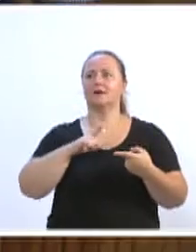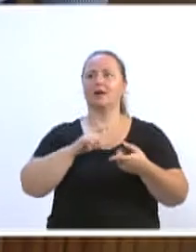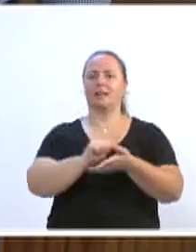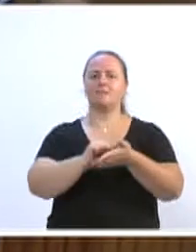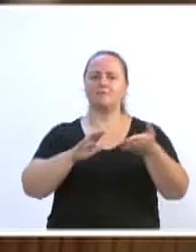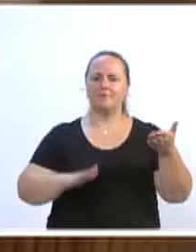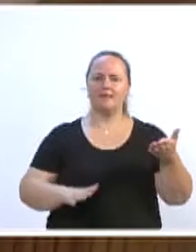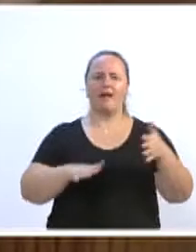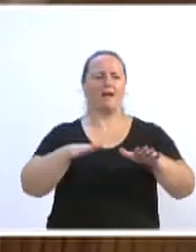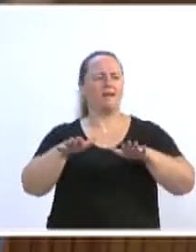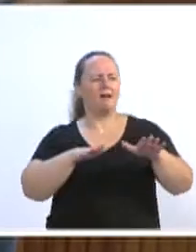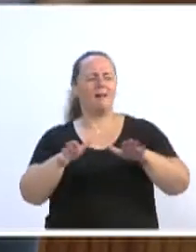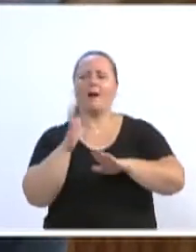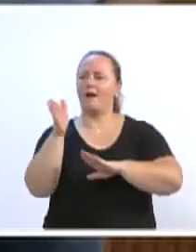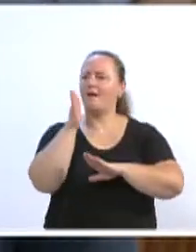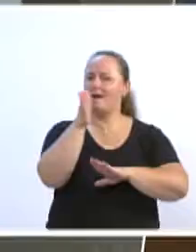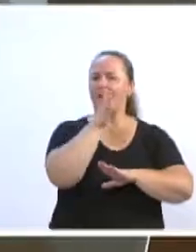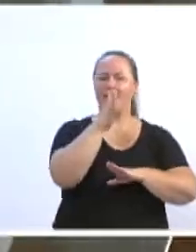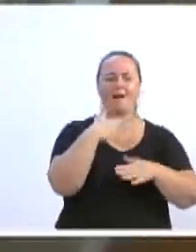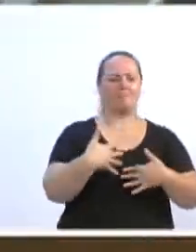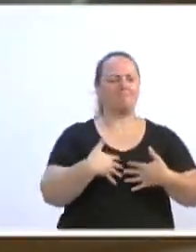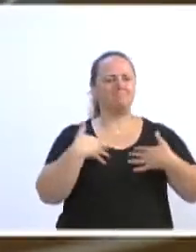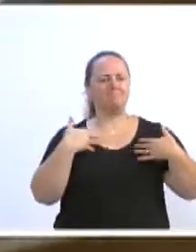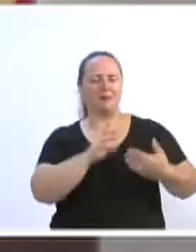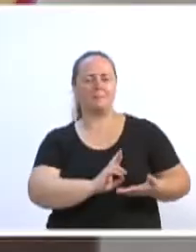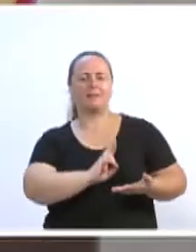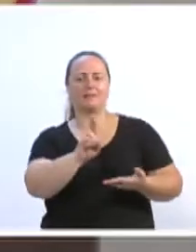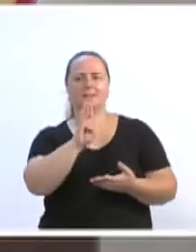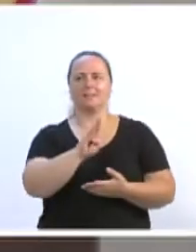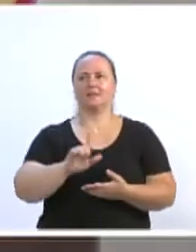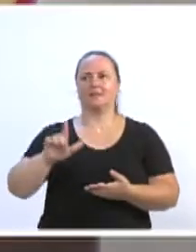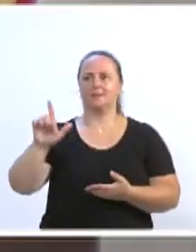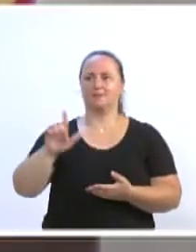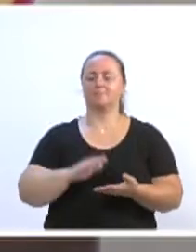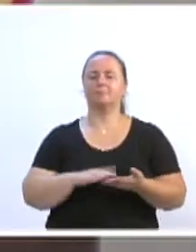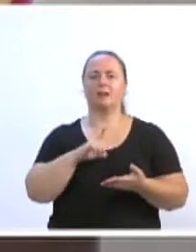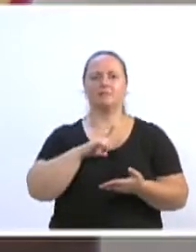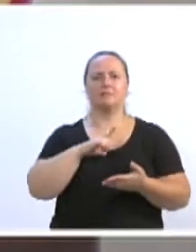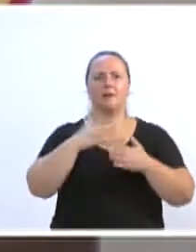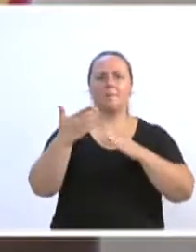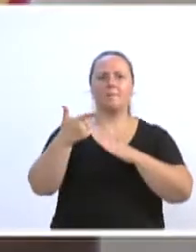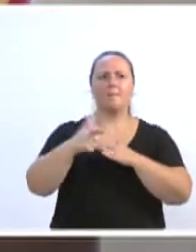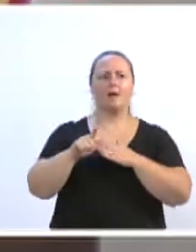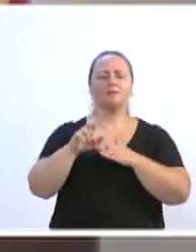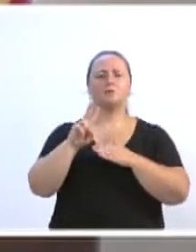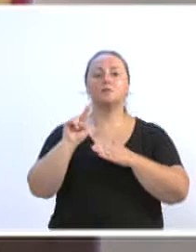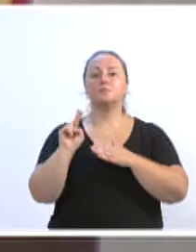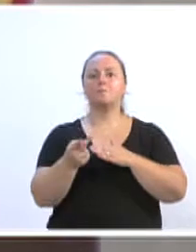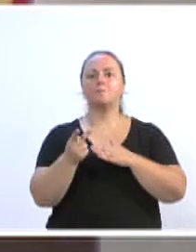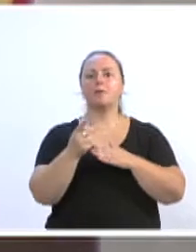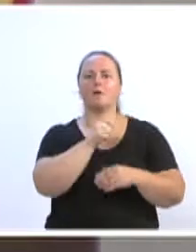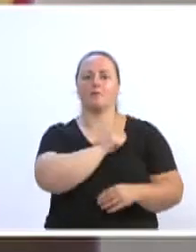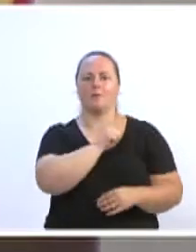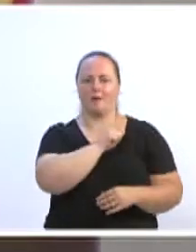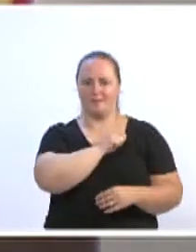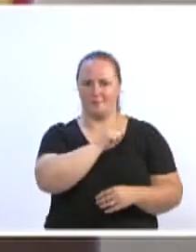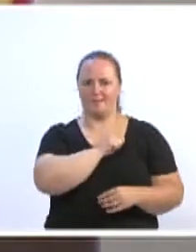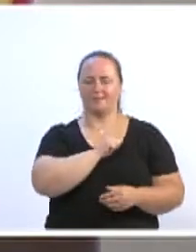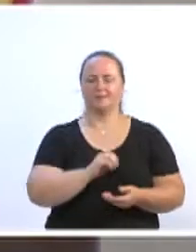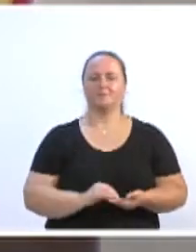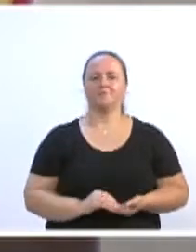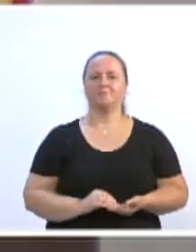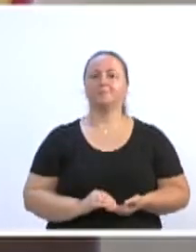orgulhando por onde passam e com certeza mais de 2 mil alunos, na pessoa do senhor Marcos da Silva e todos os professores,